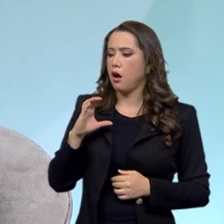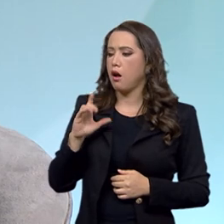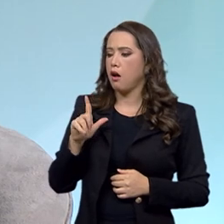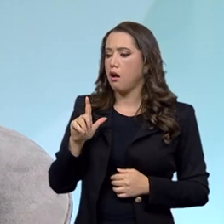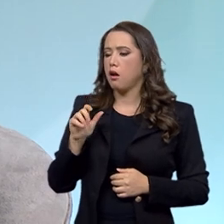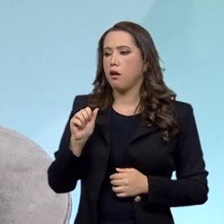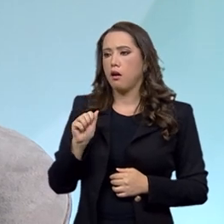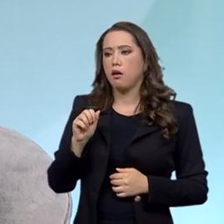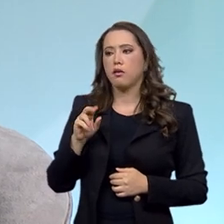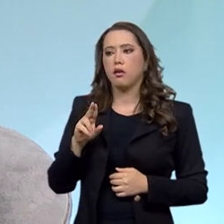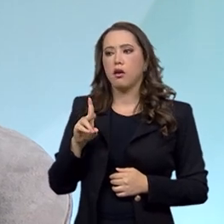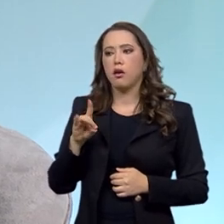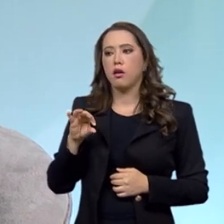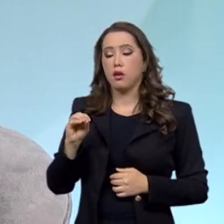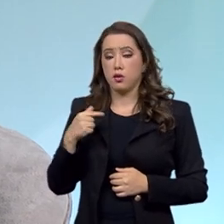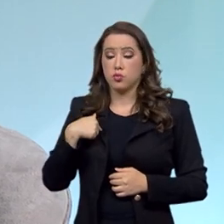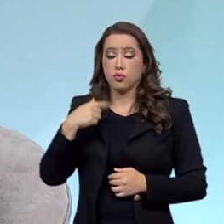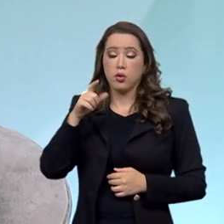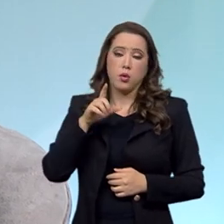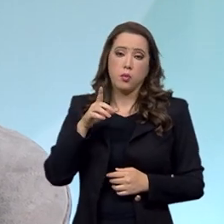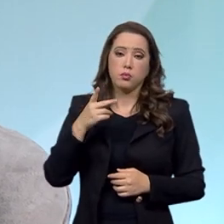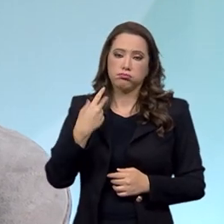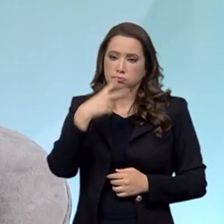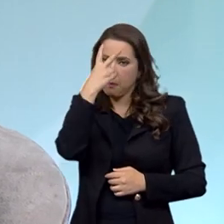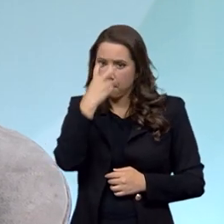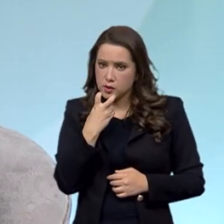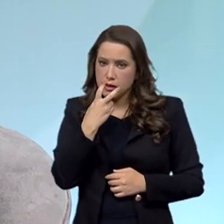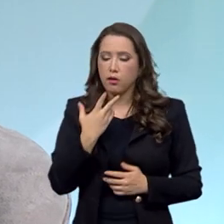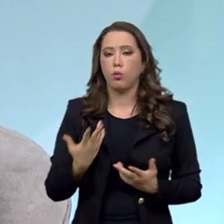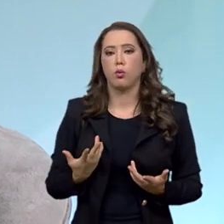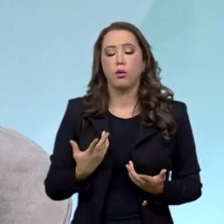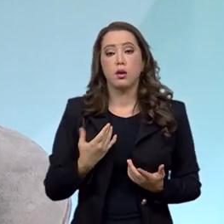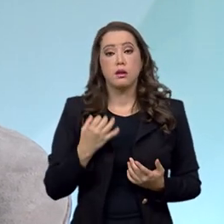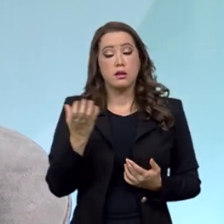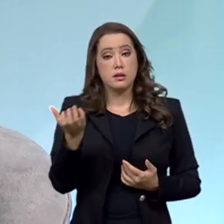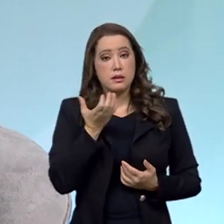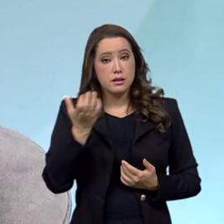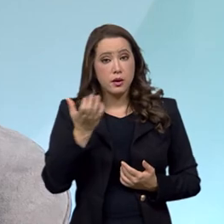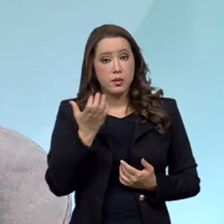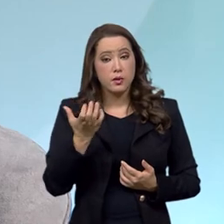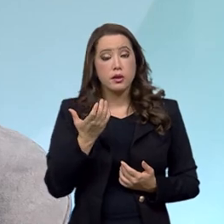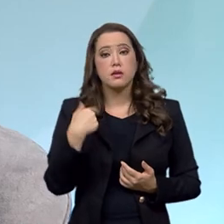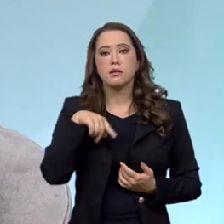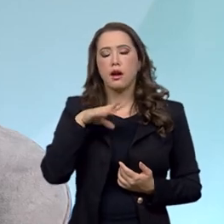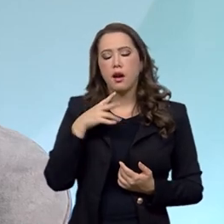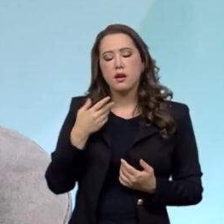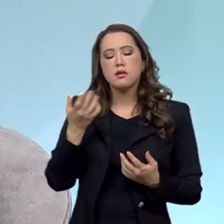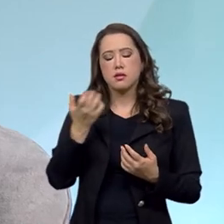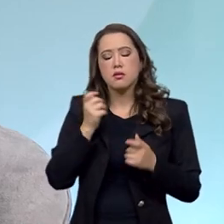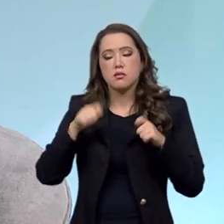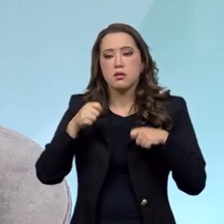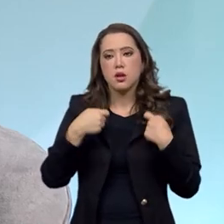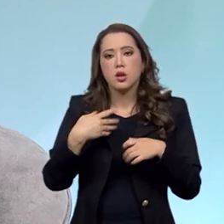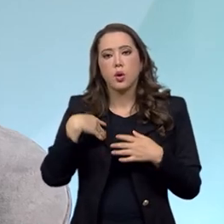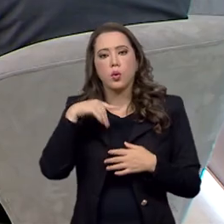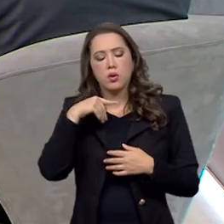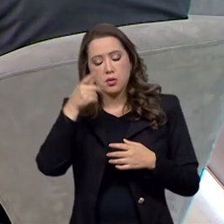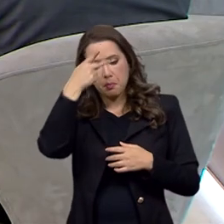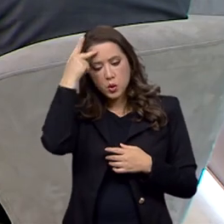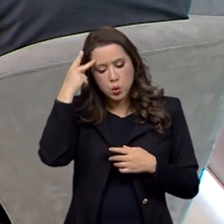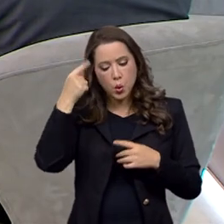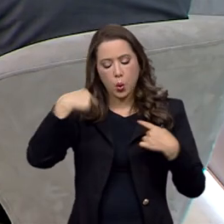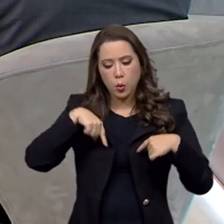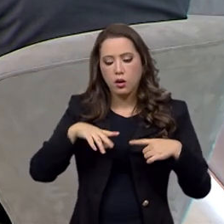como pessoa com deficiência que sou. Eu sou cego. Então, se eu quisesse ter reconhecido a minha condição de pessoa com deficiência, eu